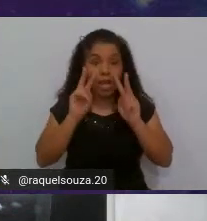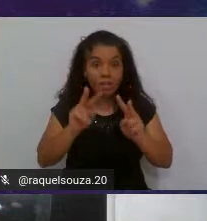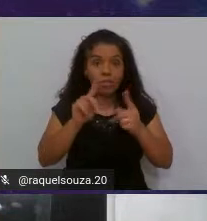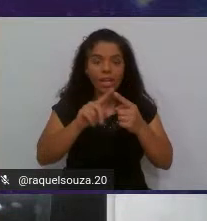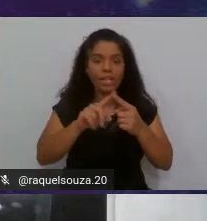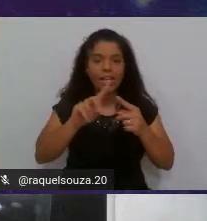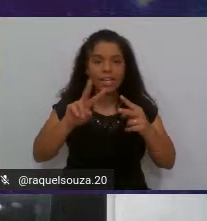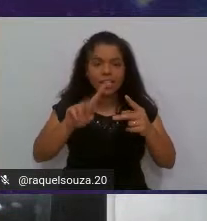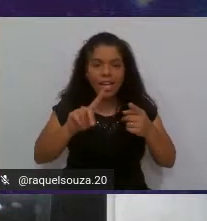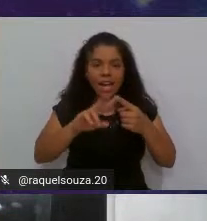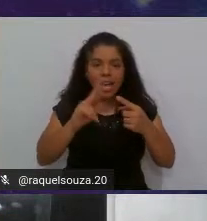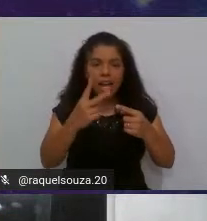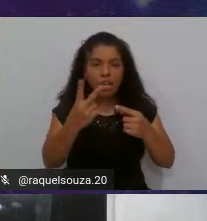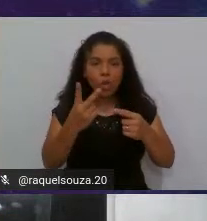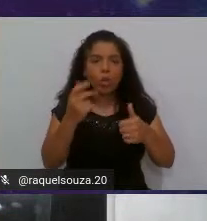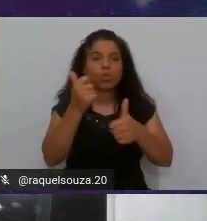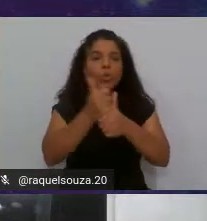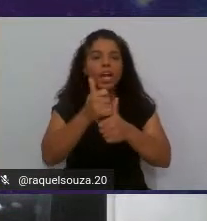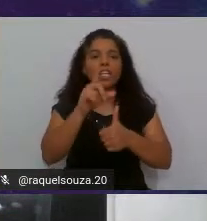Certo?